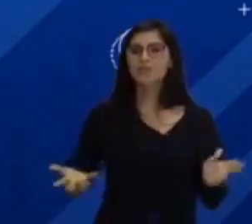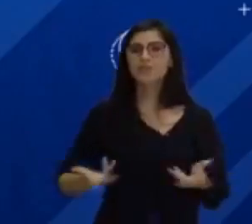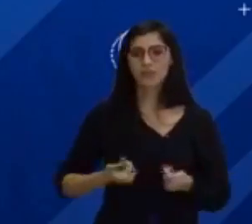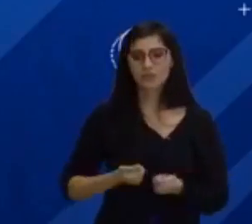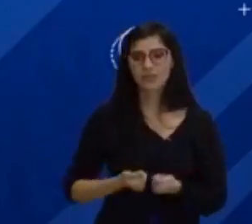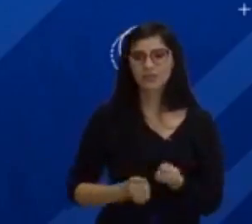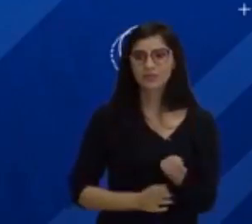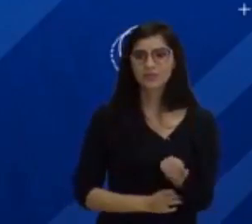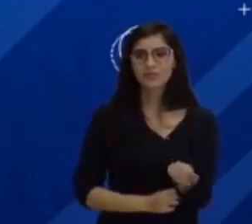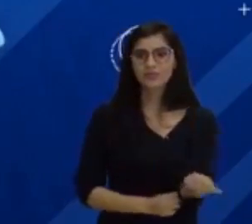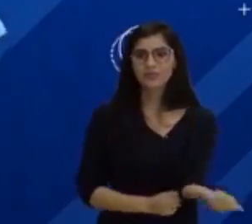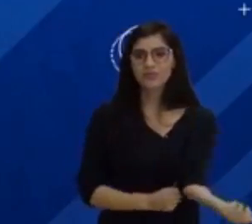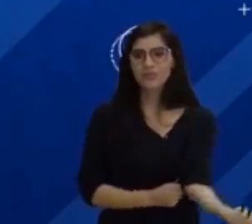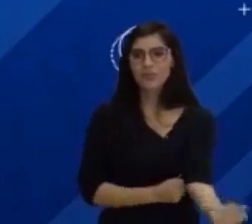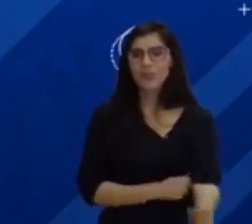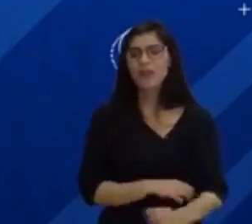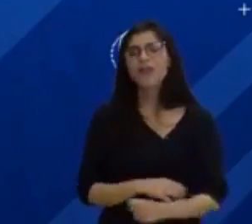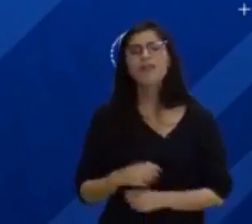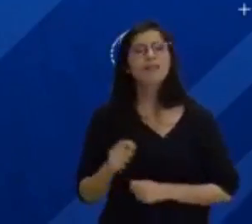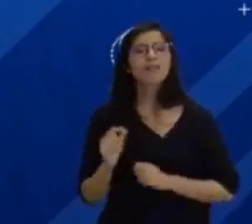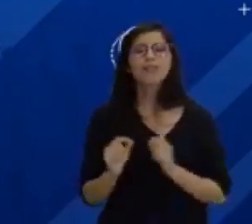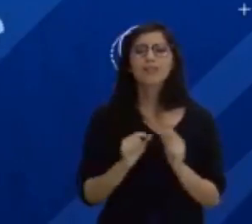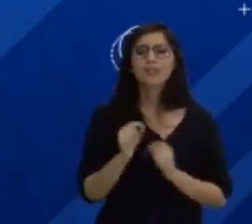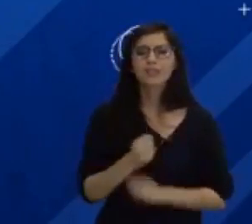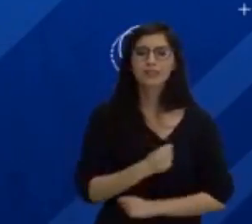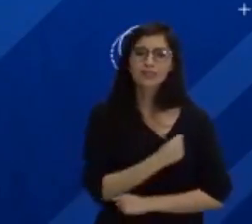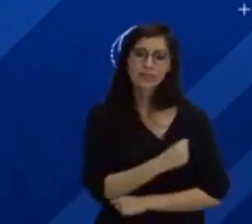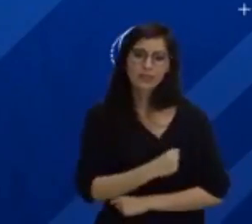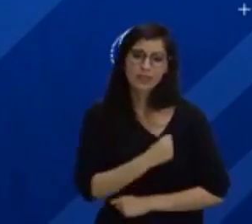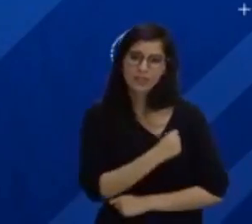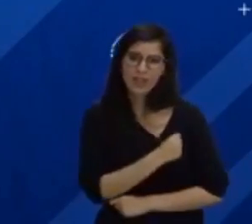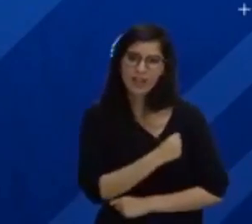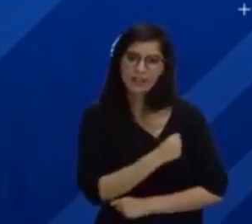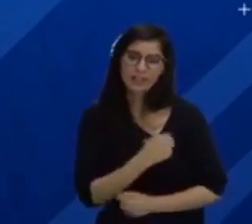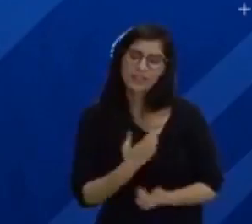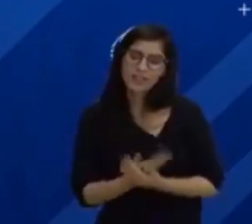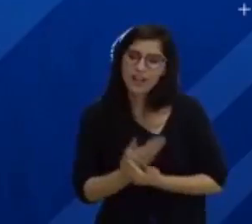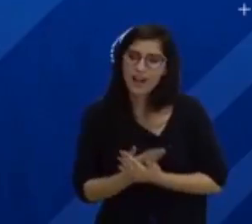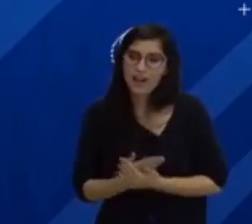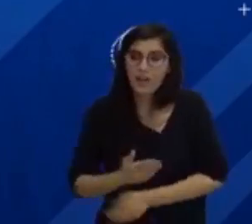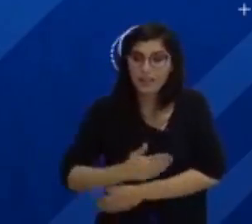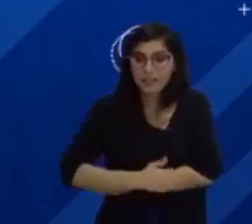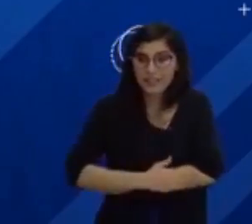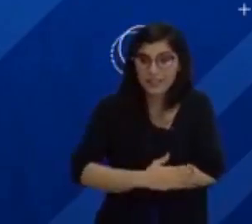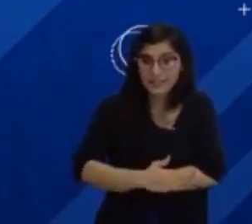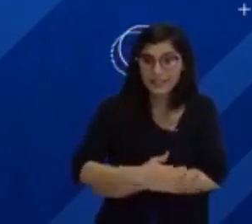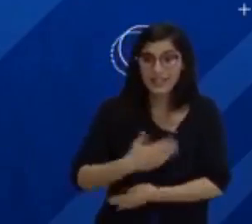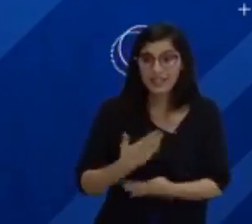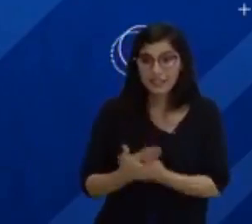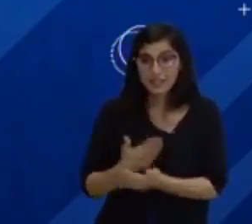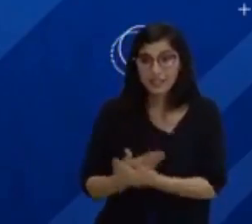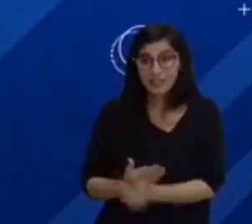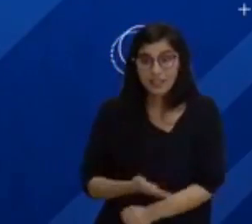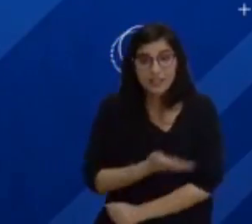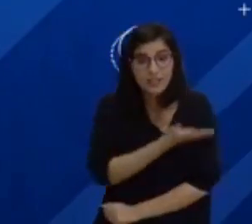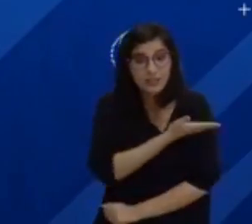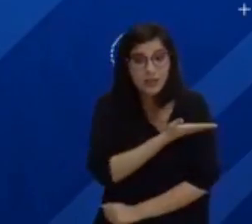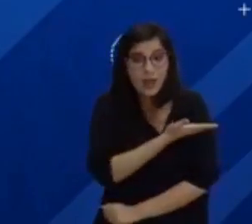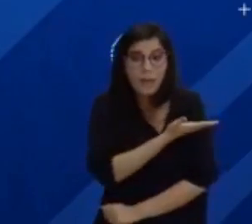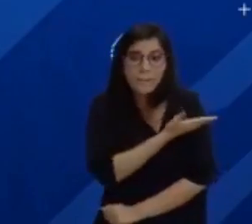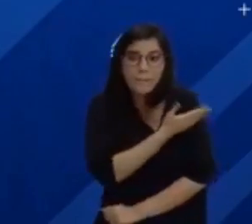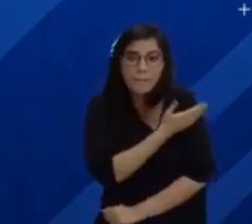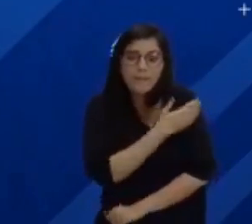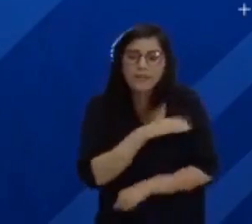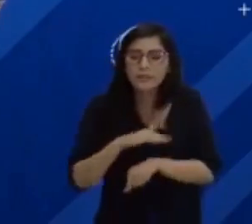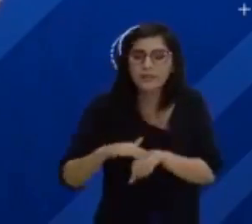uma coisa, pessoal, quem já não está com saudade da nossa aula, da nossa sala de aula, da confraternização entre os alunos,